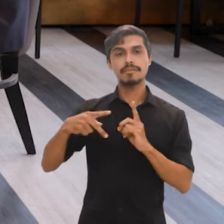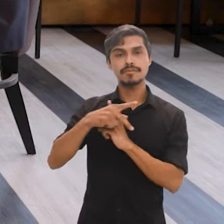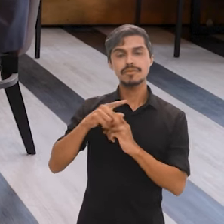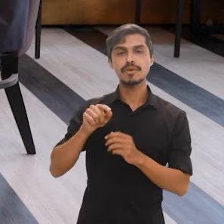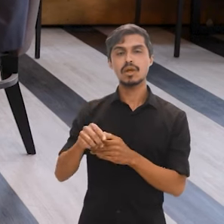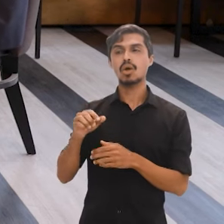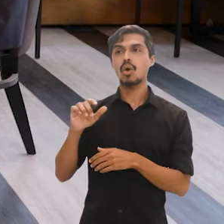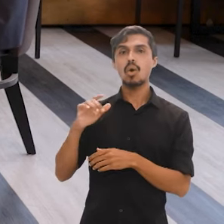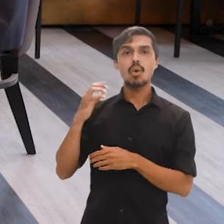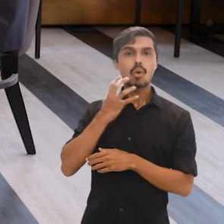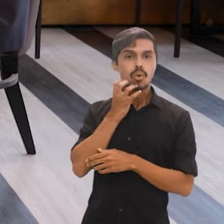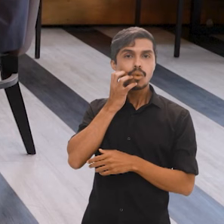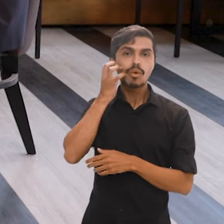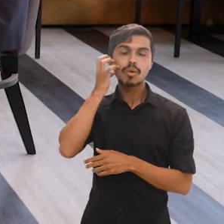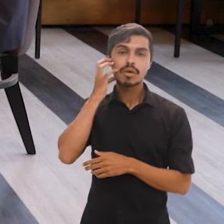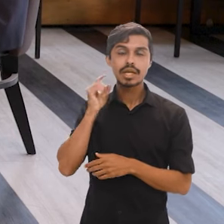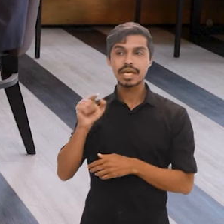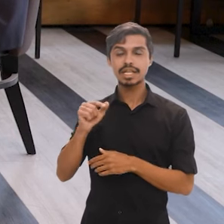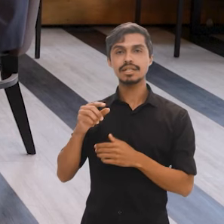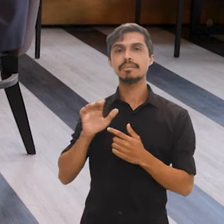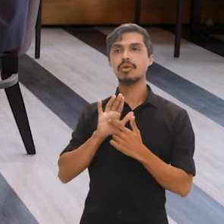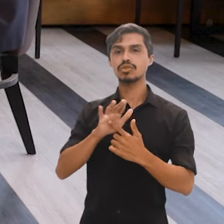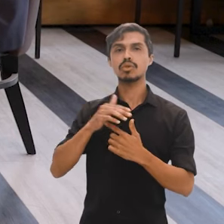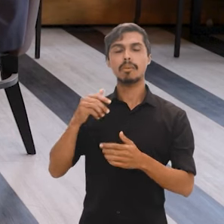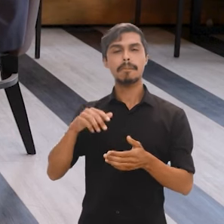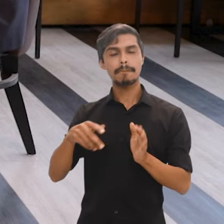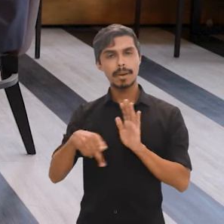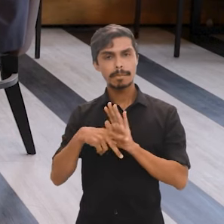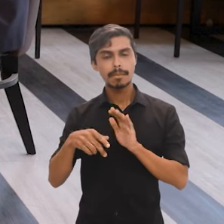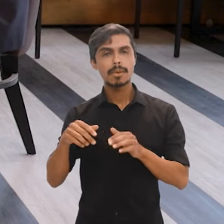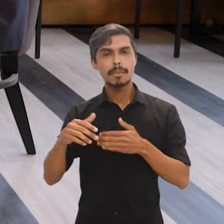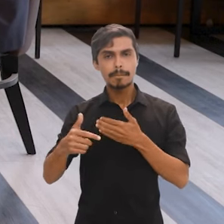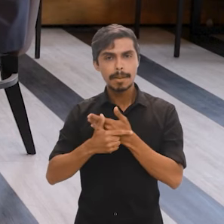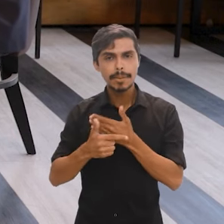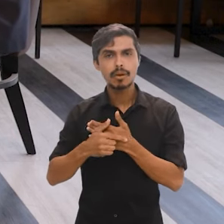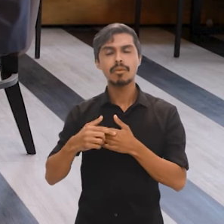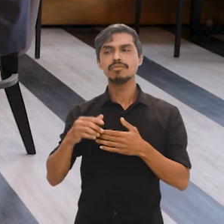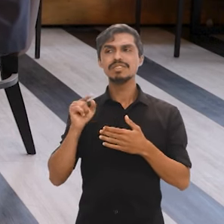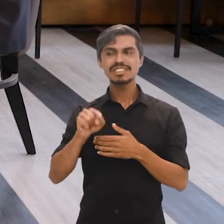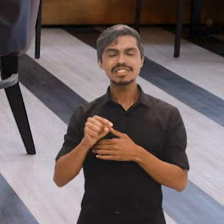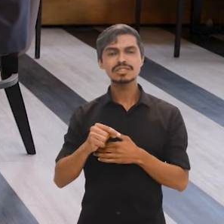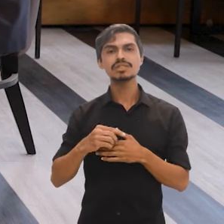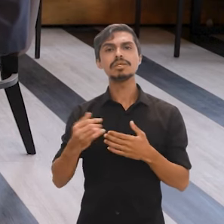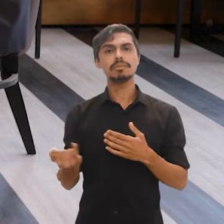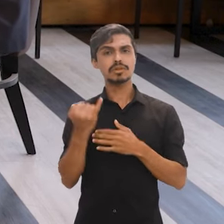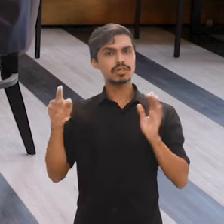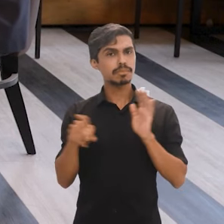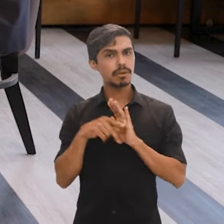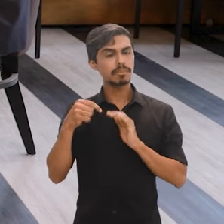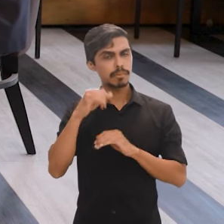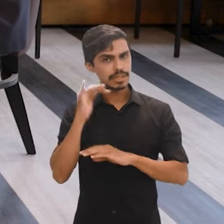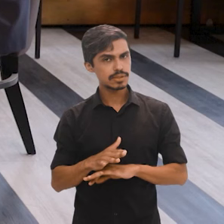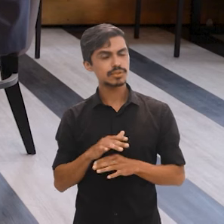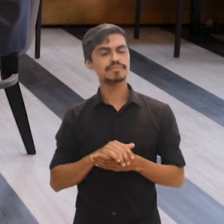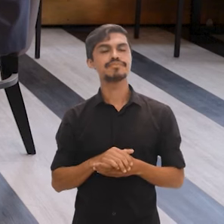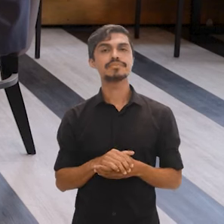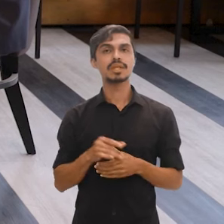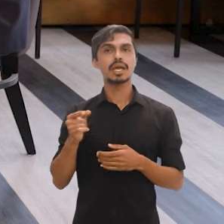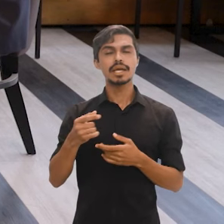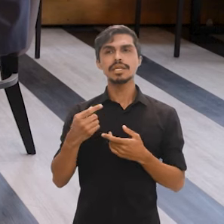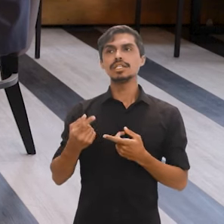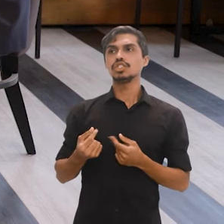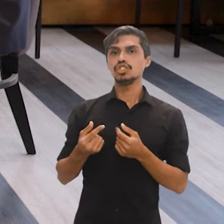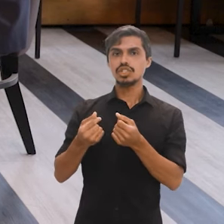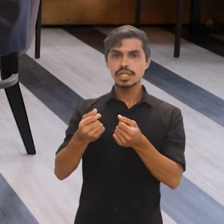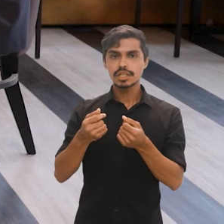a Previdência Social tem um papel muito importante para o Brasil. Então, são pessoas com mais idades, recebem um recurso